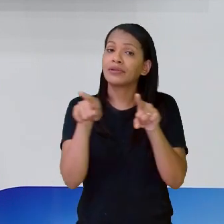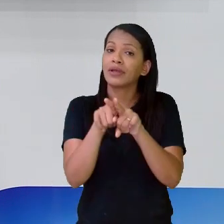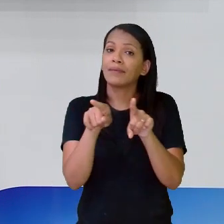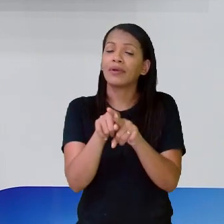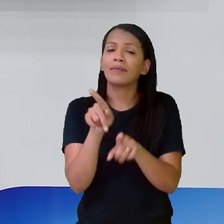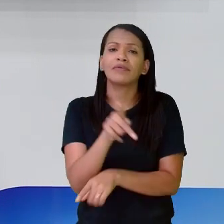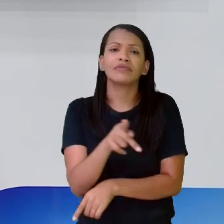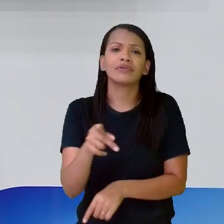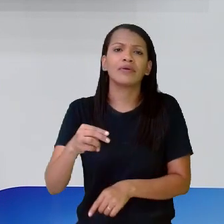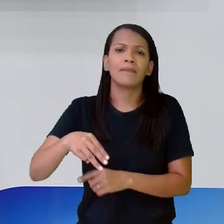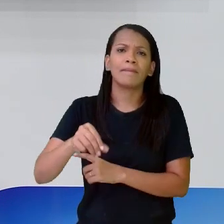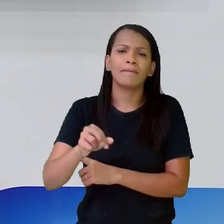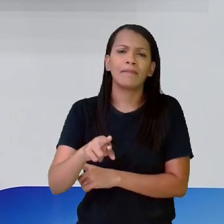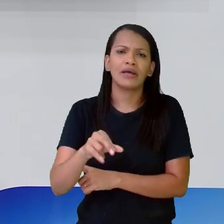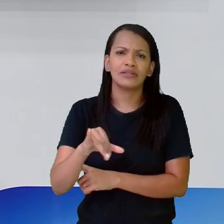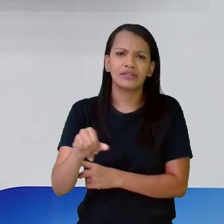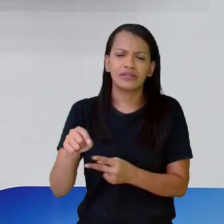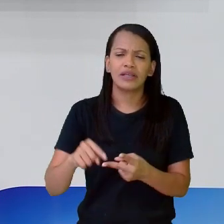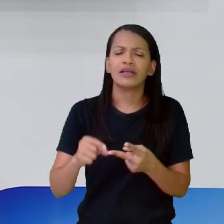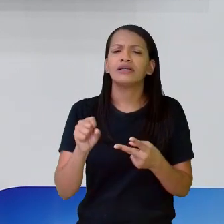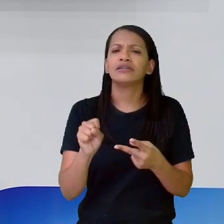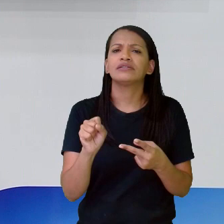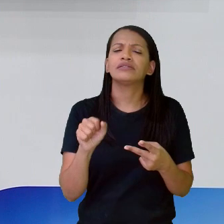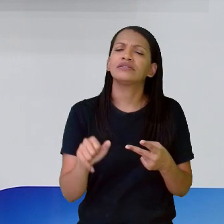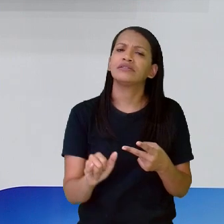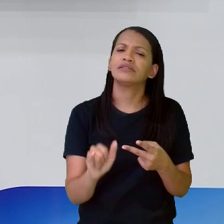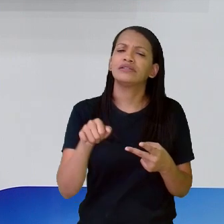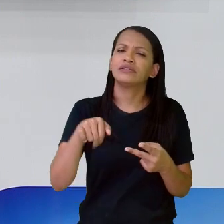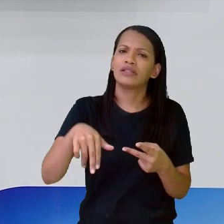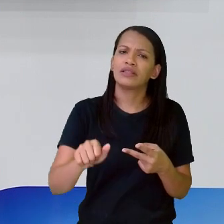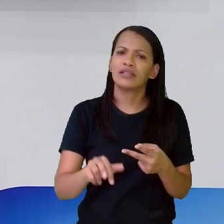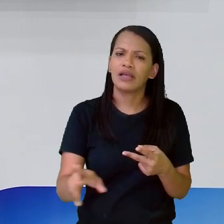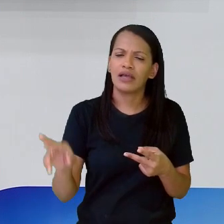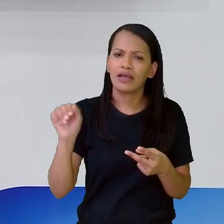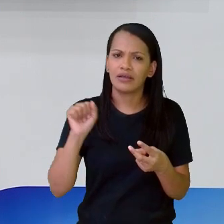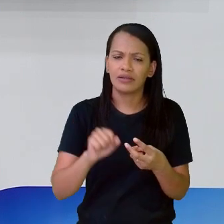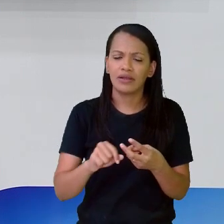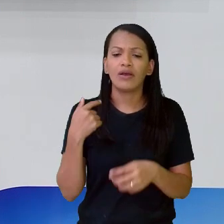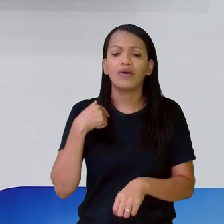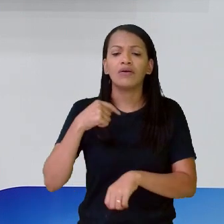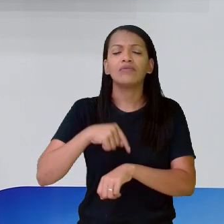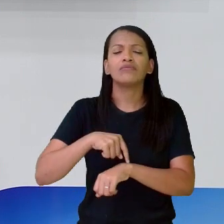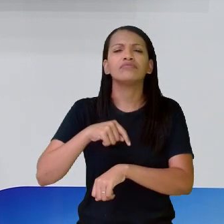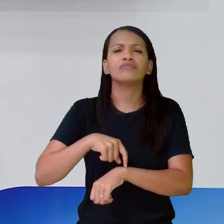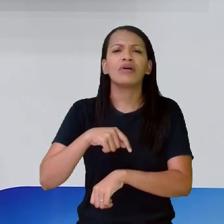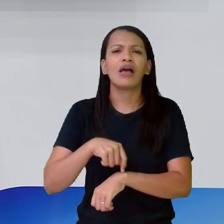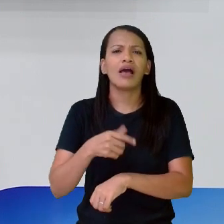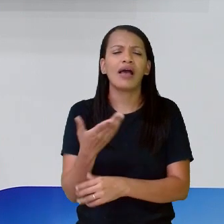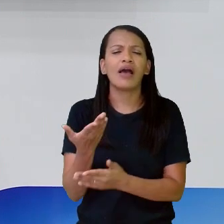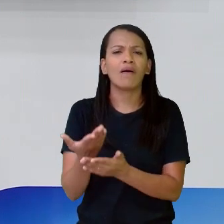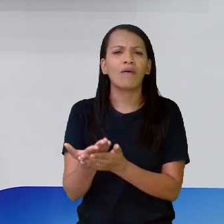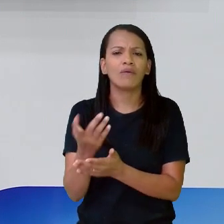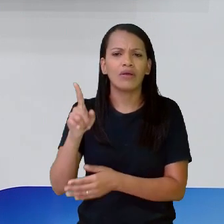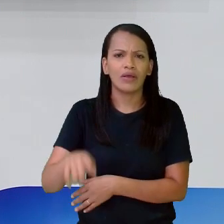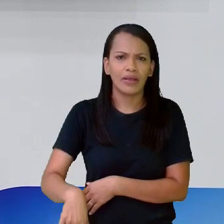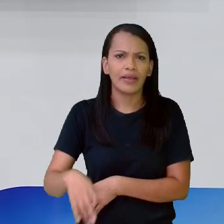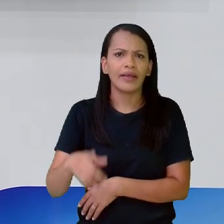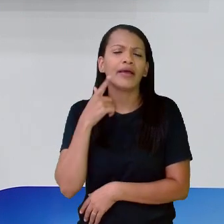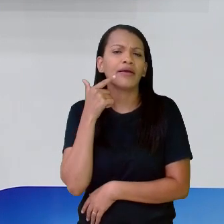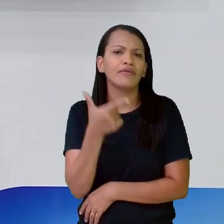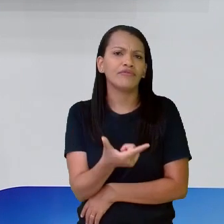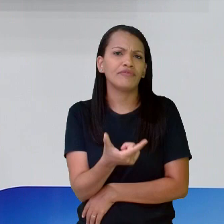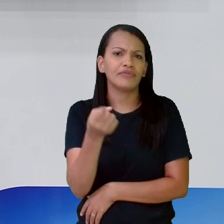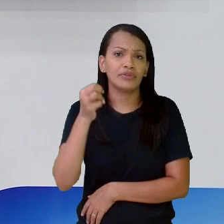a professora Márcia, a professora Sinara, a aula de língua portuguesa é a primeira. O tempo das aulas aqui do quarto ano é maior.